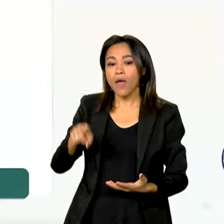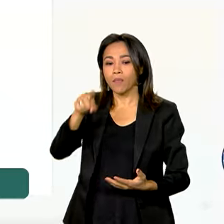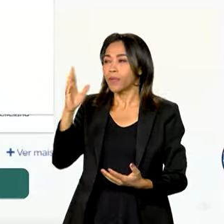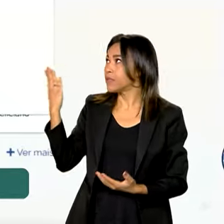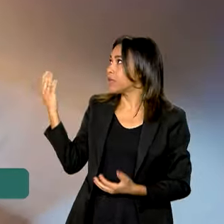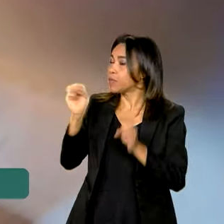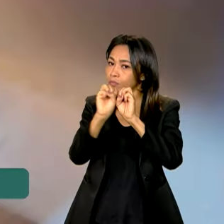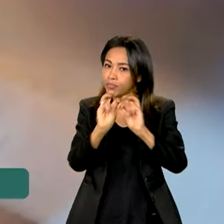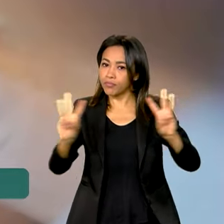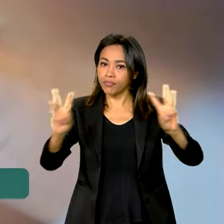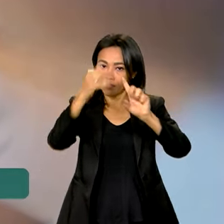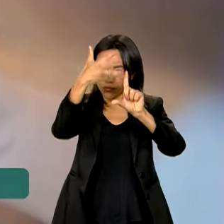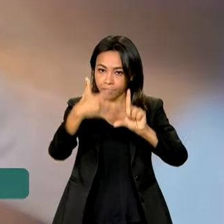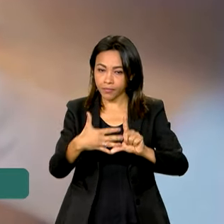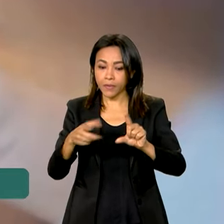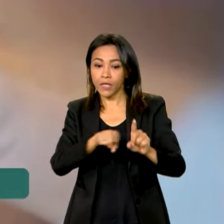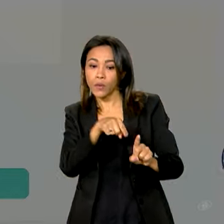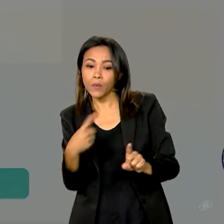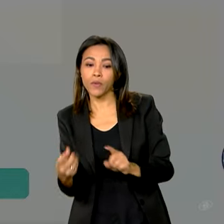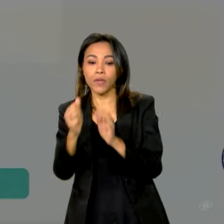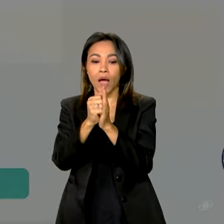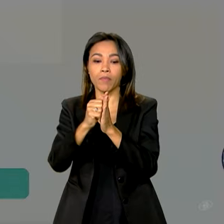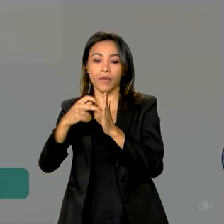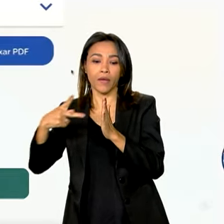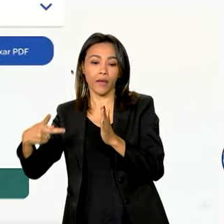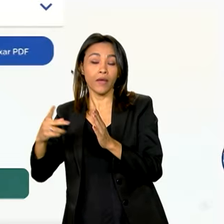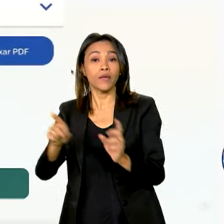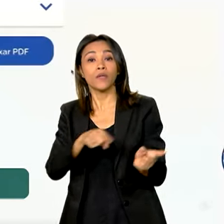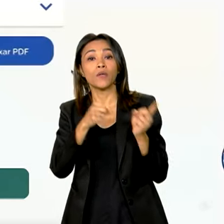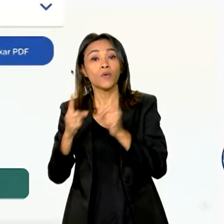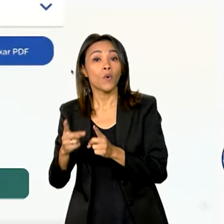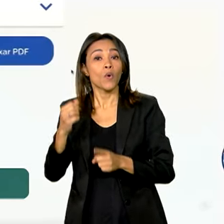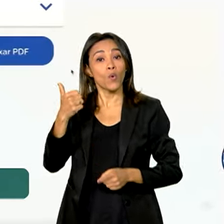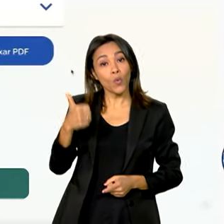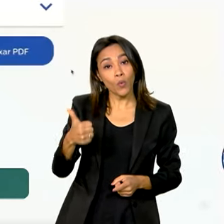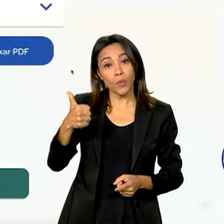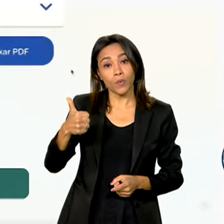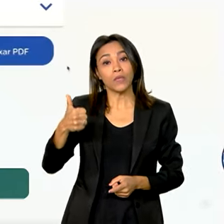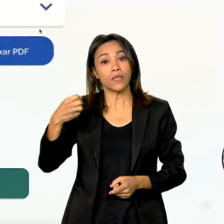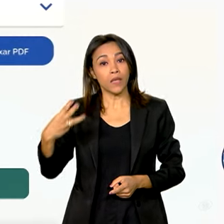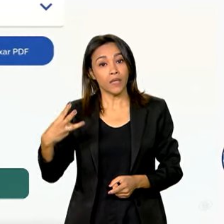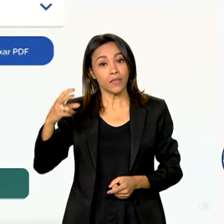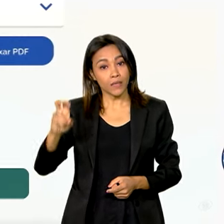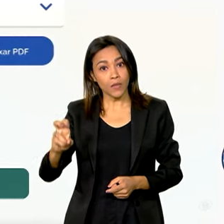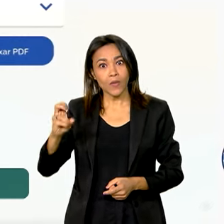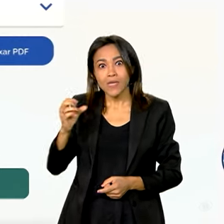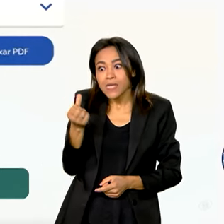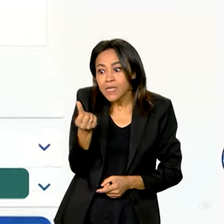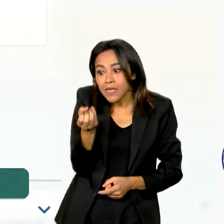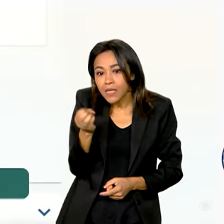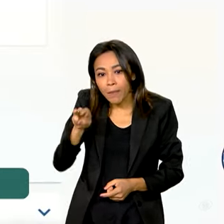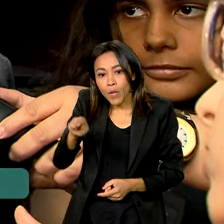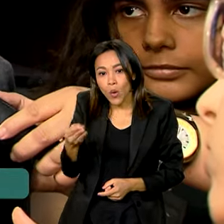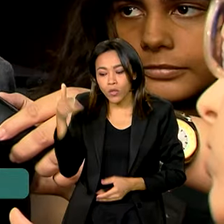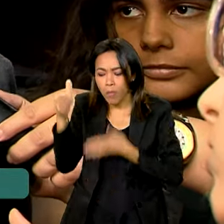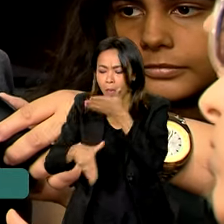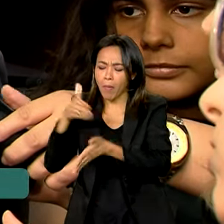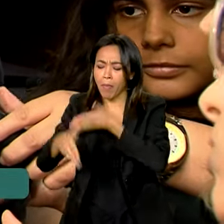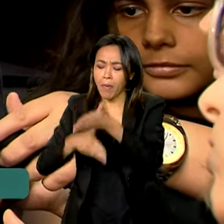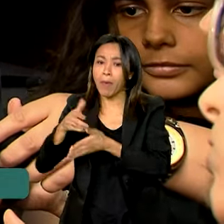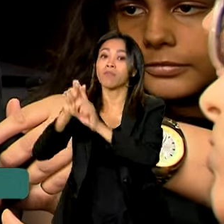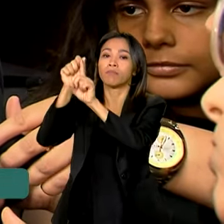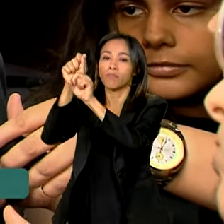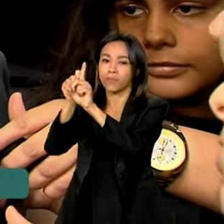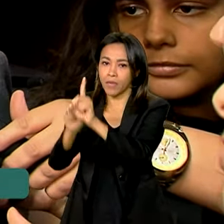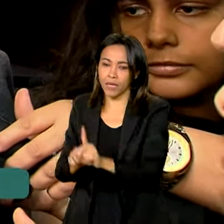página e o aplicativo Meu INSS e o Disque 135. São 60 milhões de acessos por mês. Hoje a